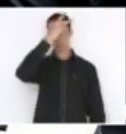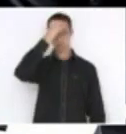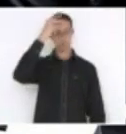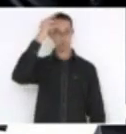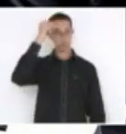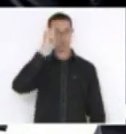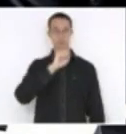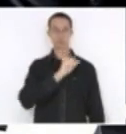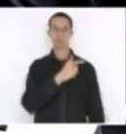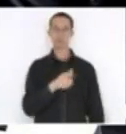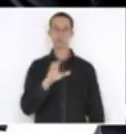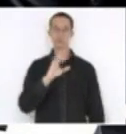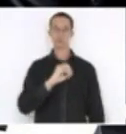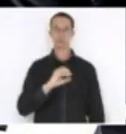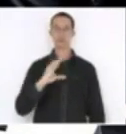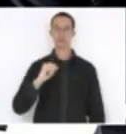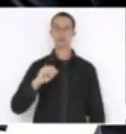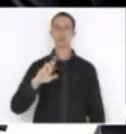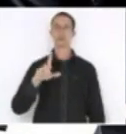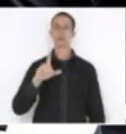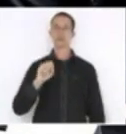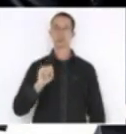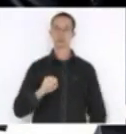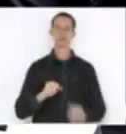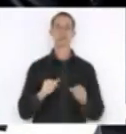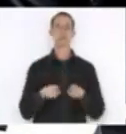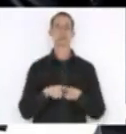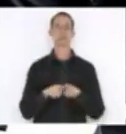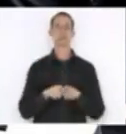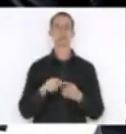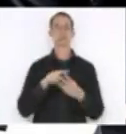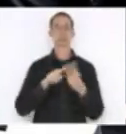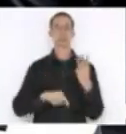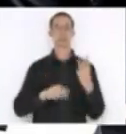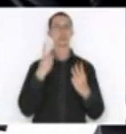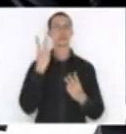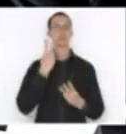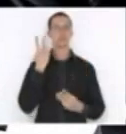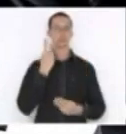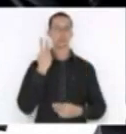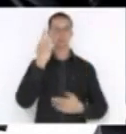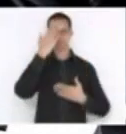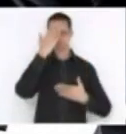e os vereadores, o Martelinho, o José Maio e Fernando Signori. Obrigado, presidente.